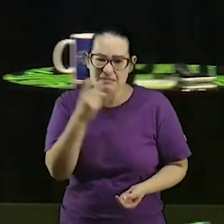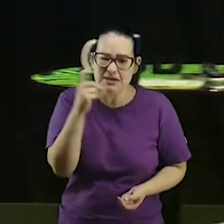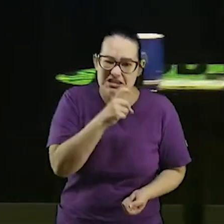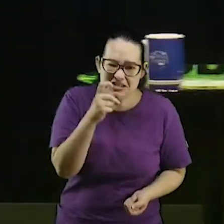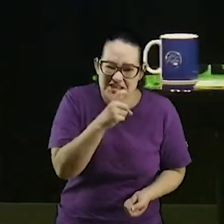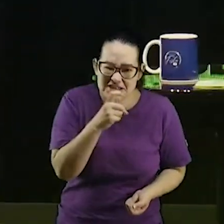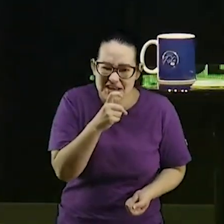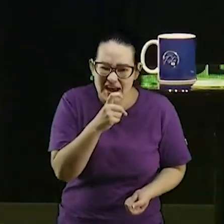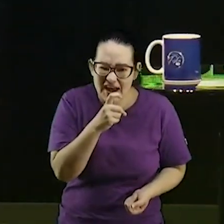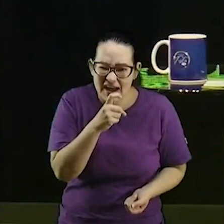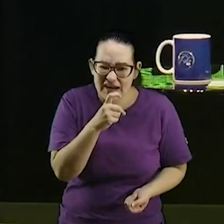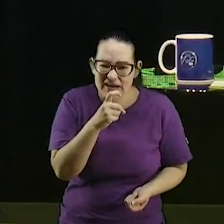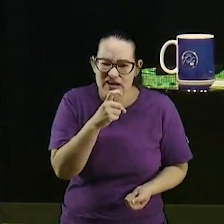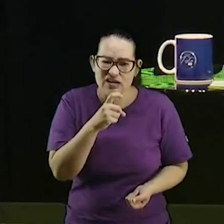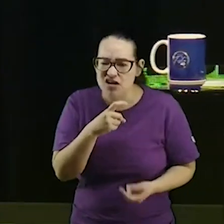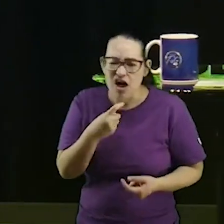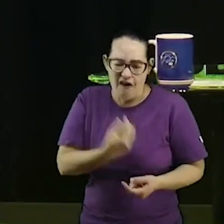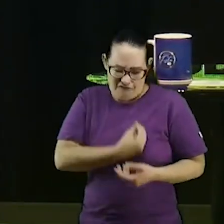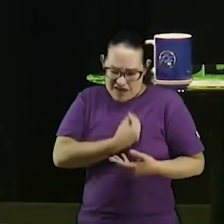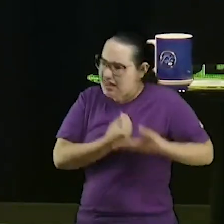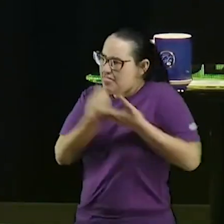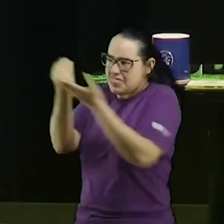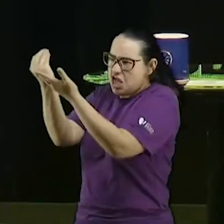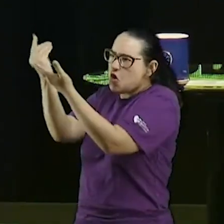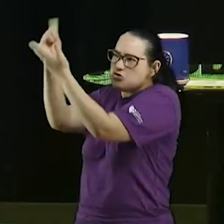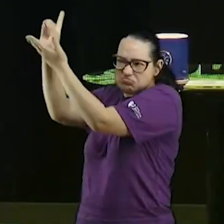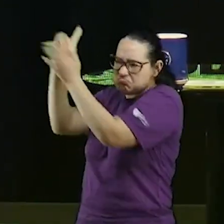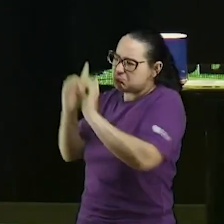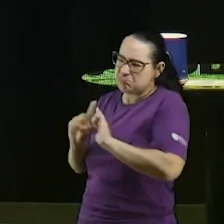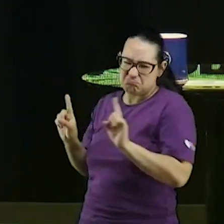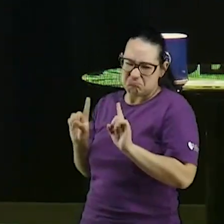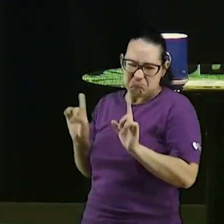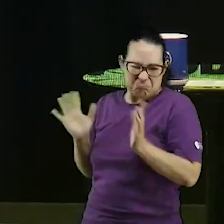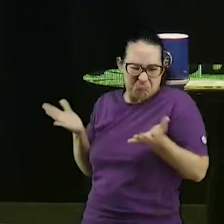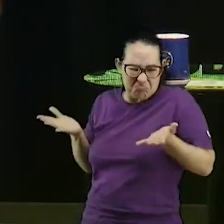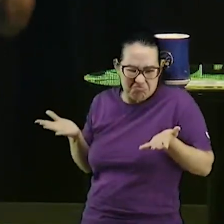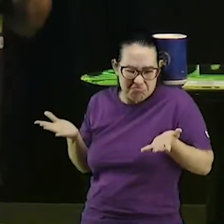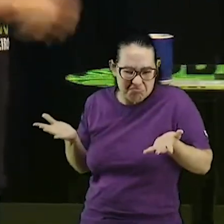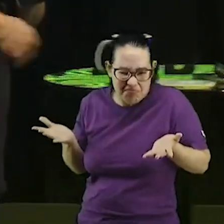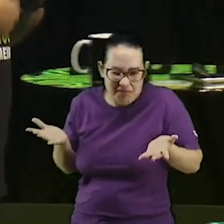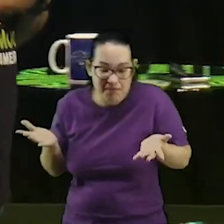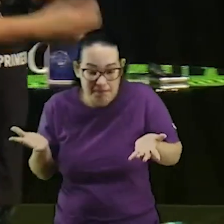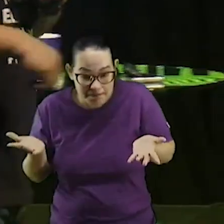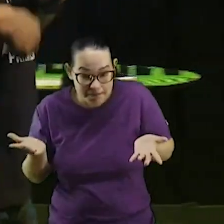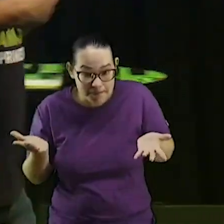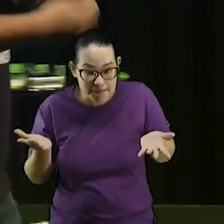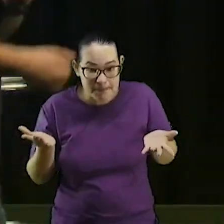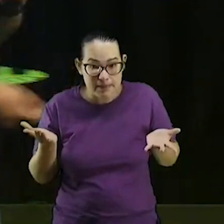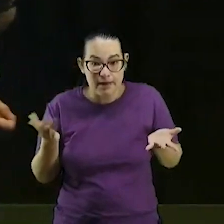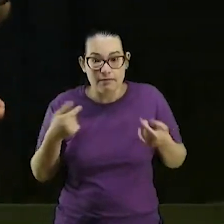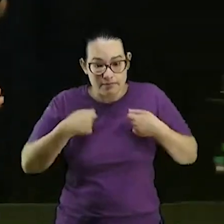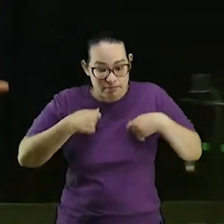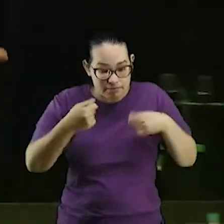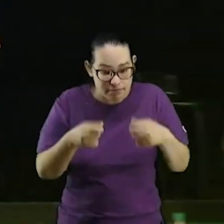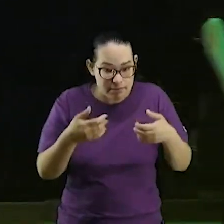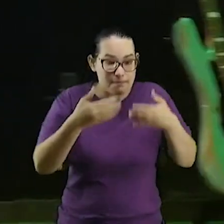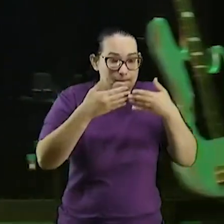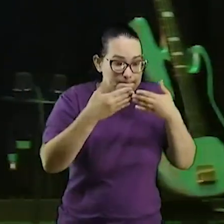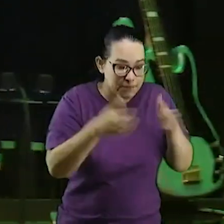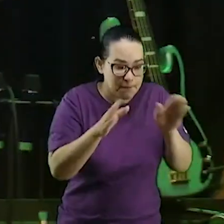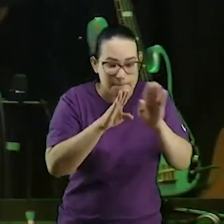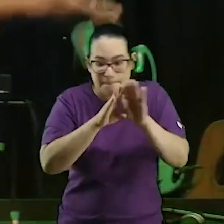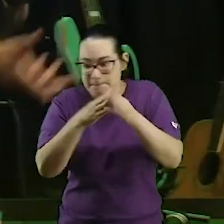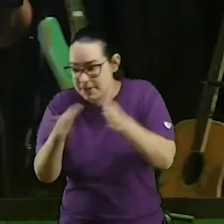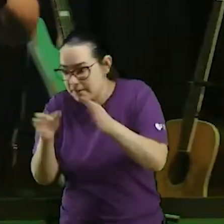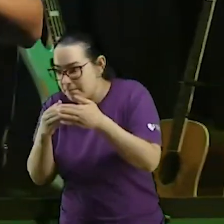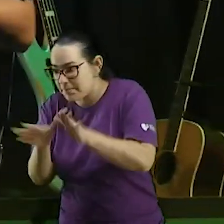não não entregue de verdade a Deus continue com as mesmas portas do pecado sempre abertas porque você